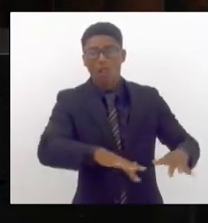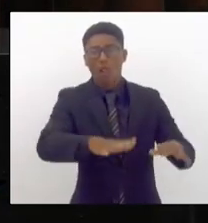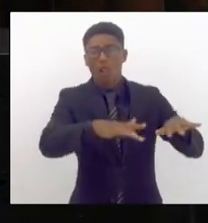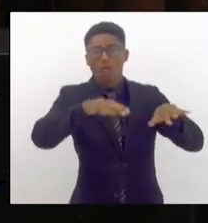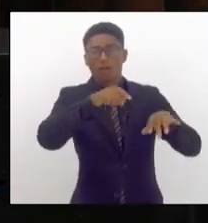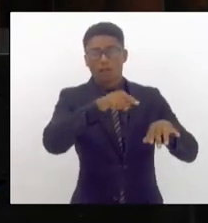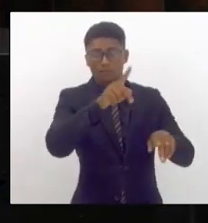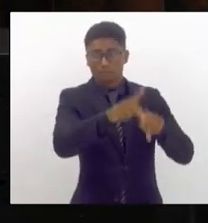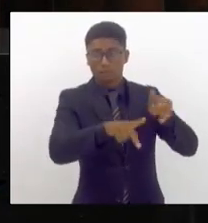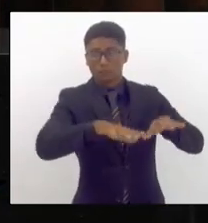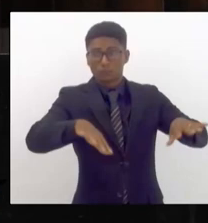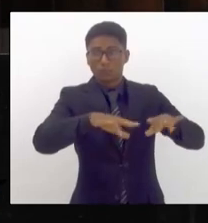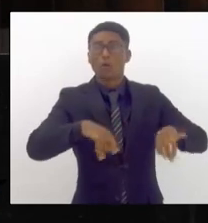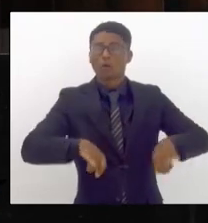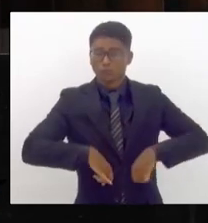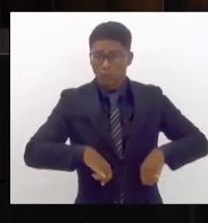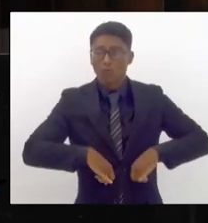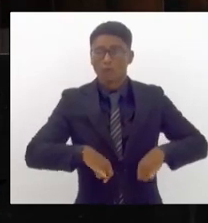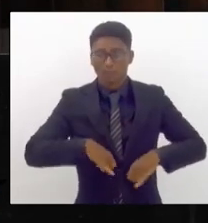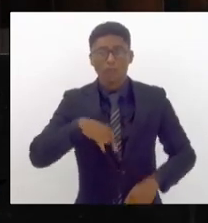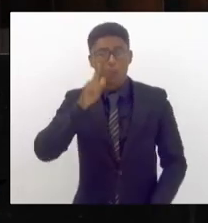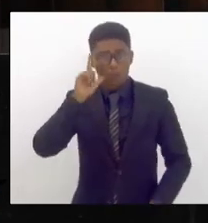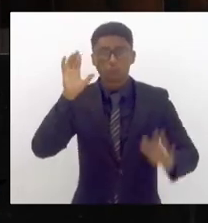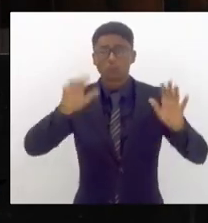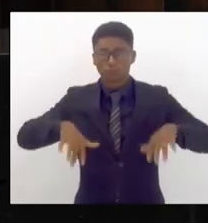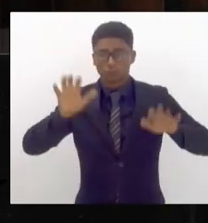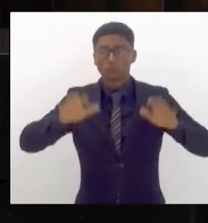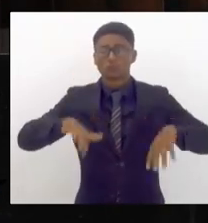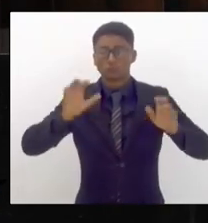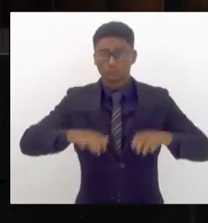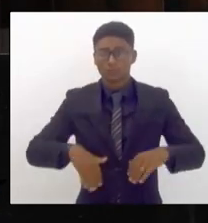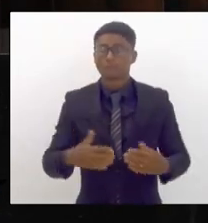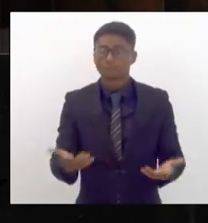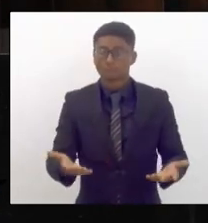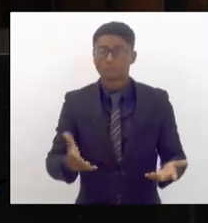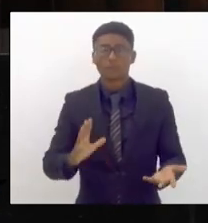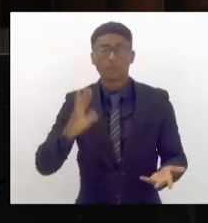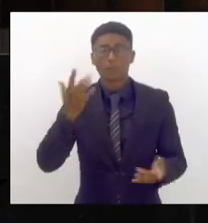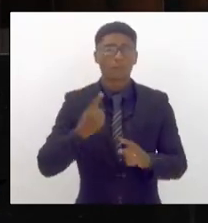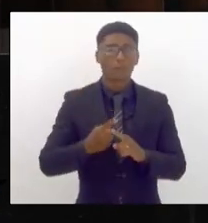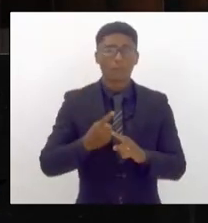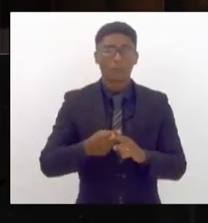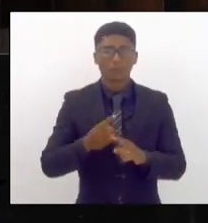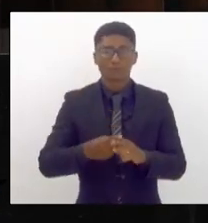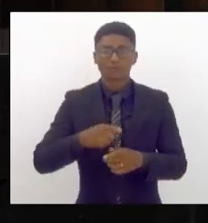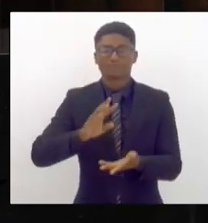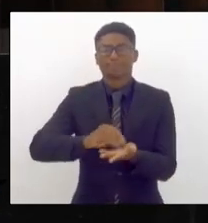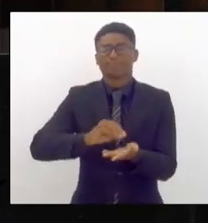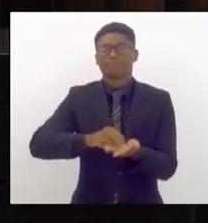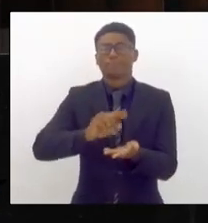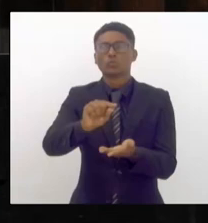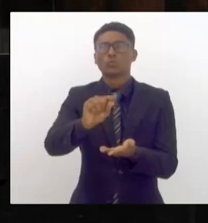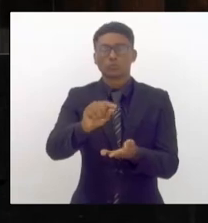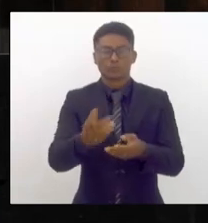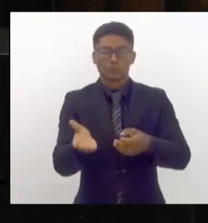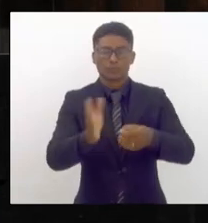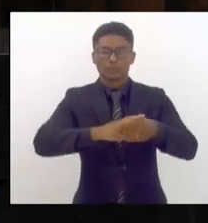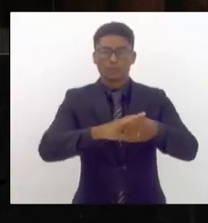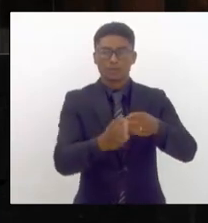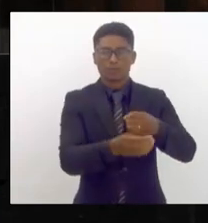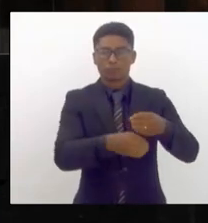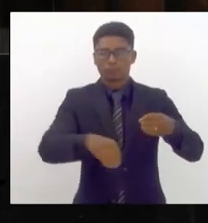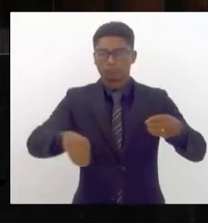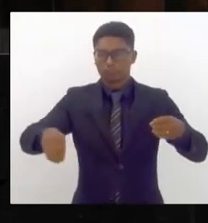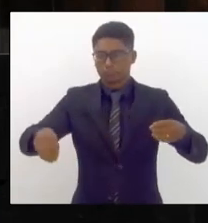com as fortes chuvas do dia de ontem isso acontece por muitas vezes por falta de saneamento básico às vezes também